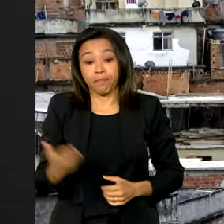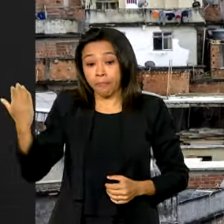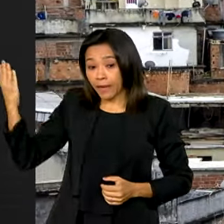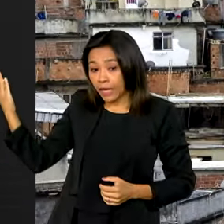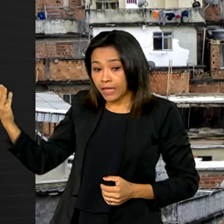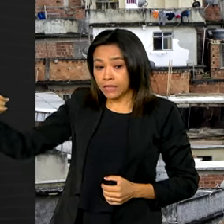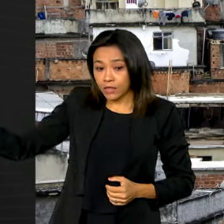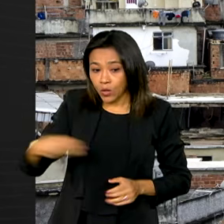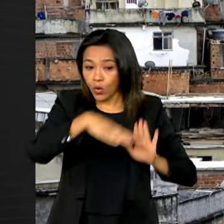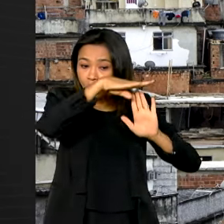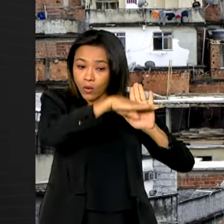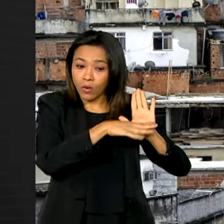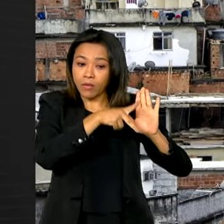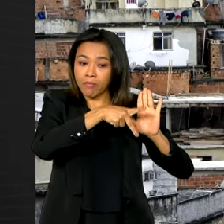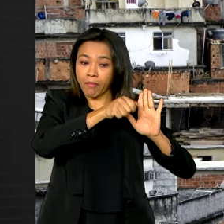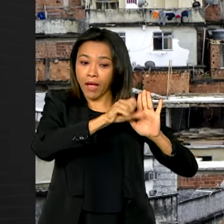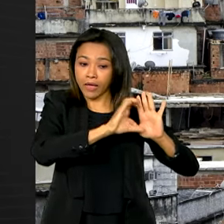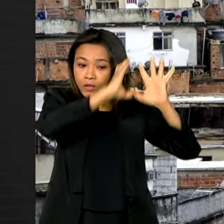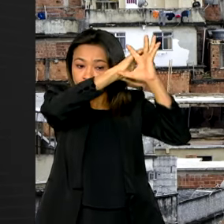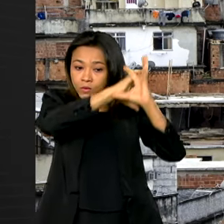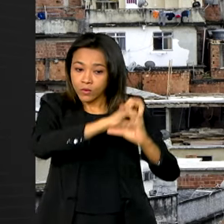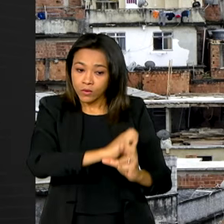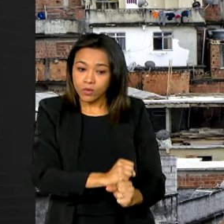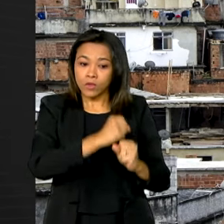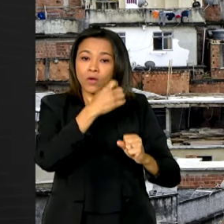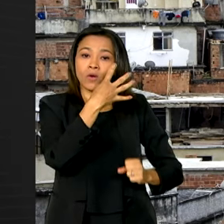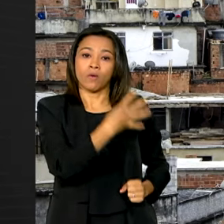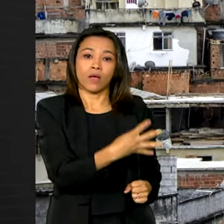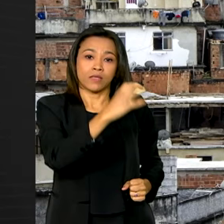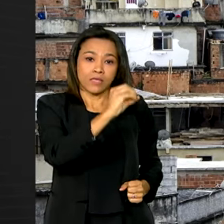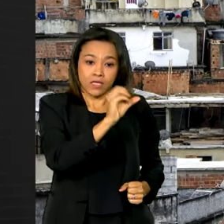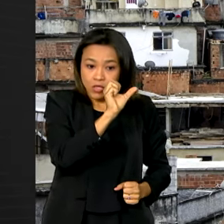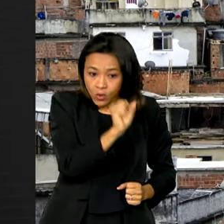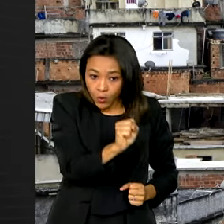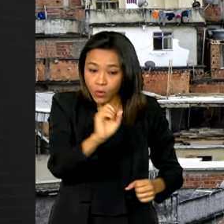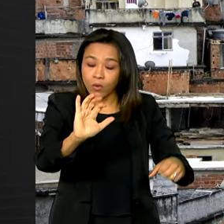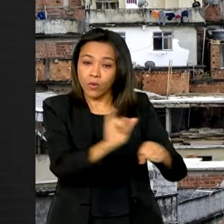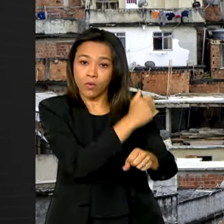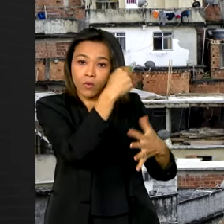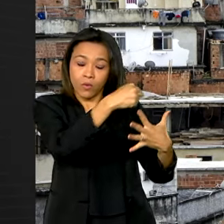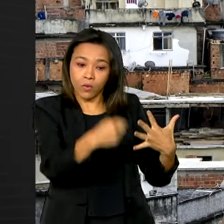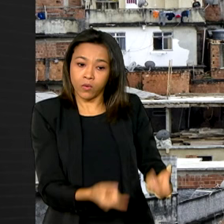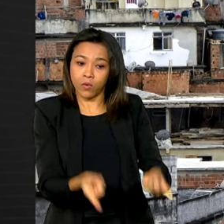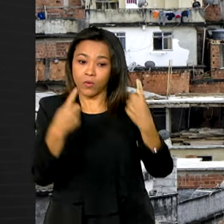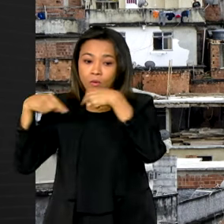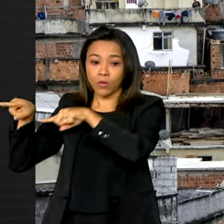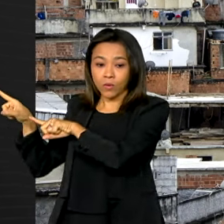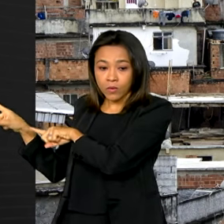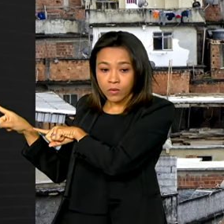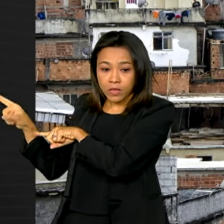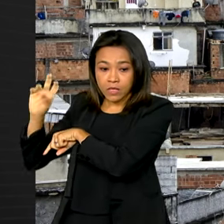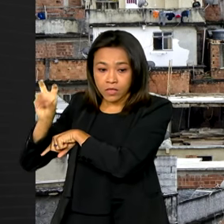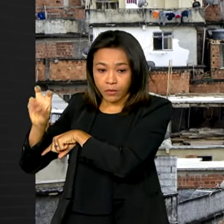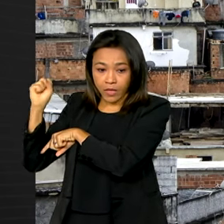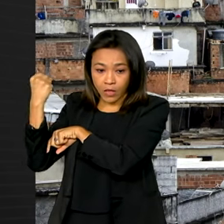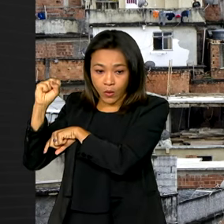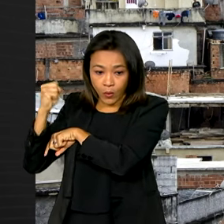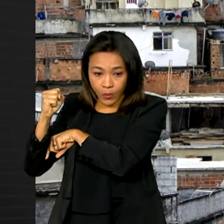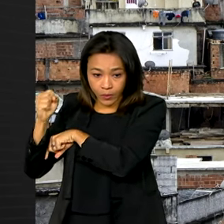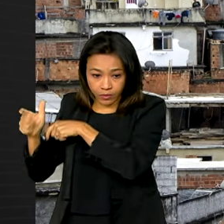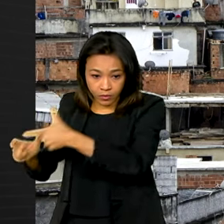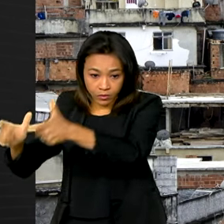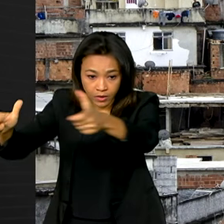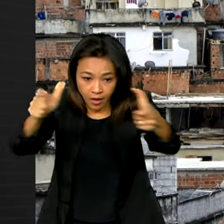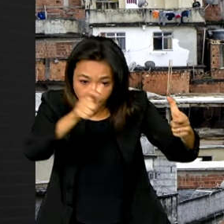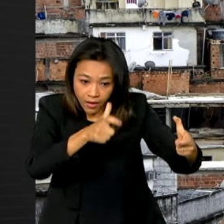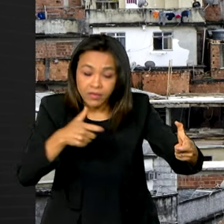inclui um total de 408 novas ações, sendo 58 territórios atendidos pelo Periferia